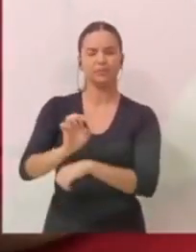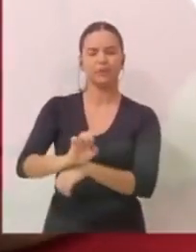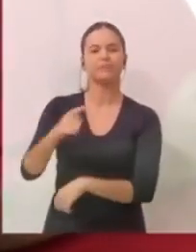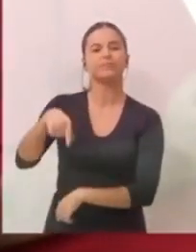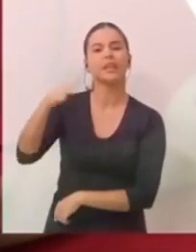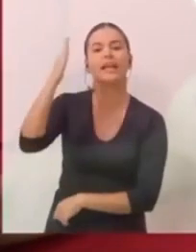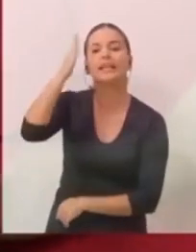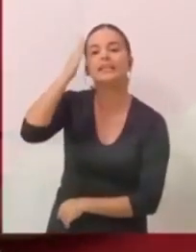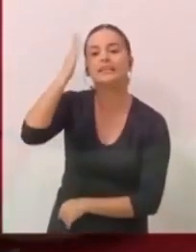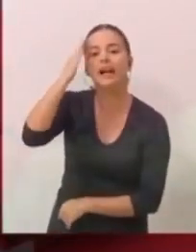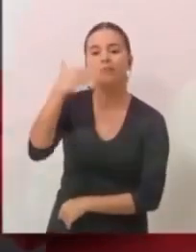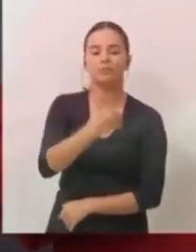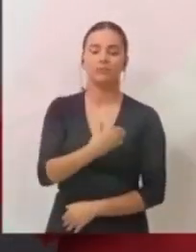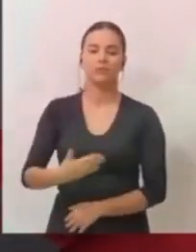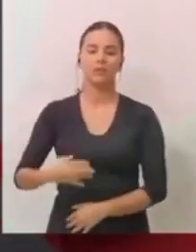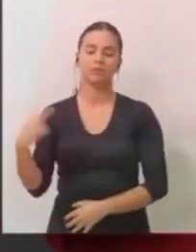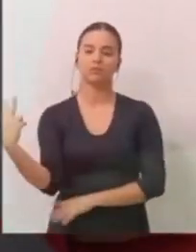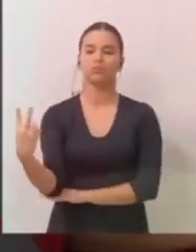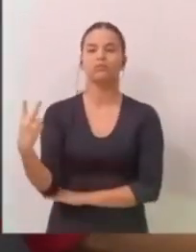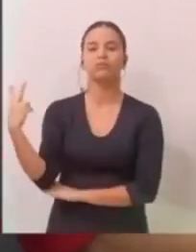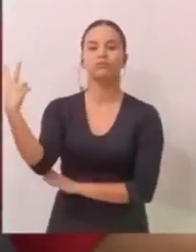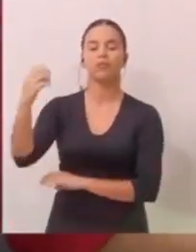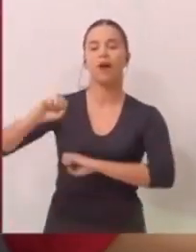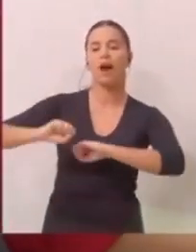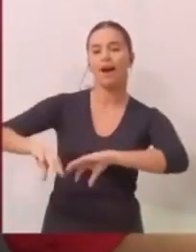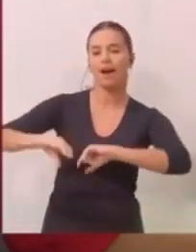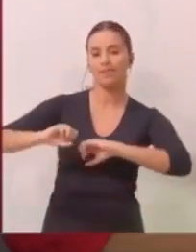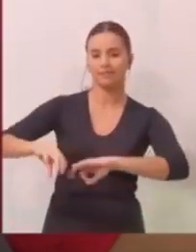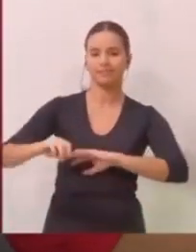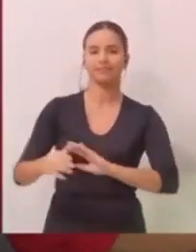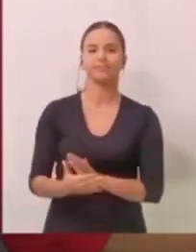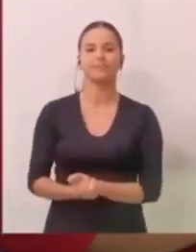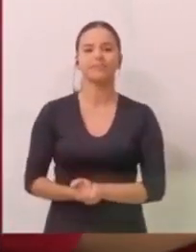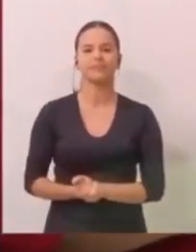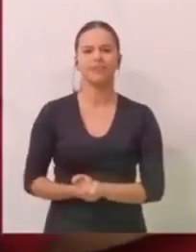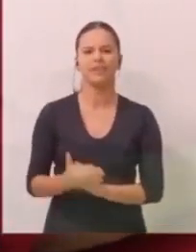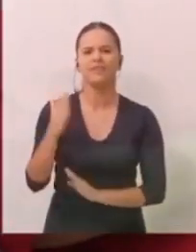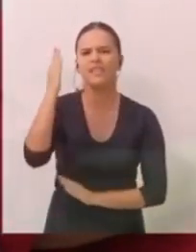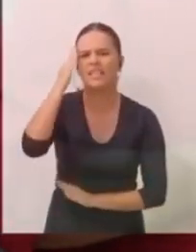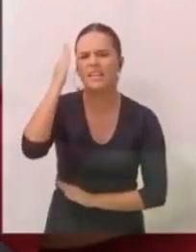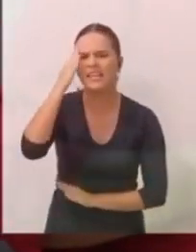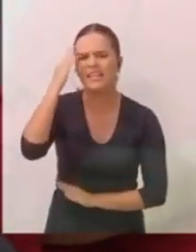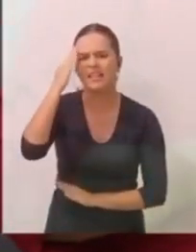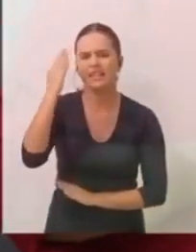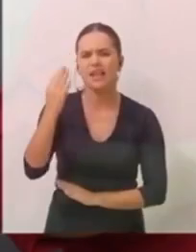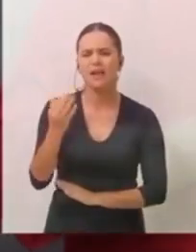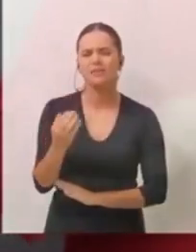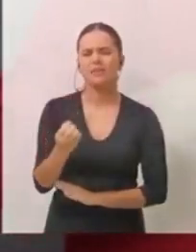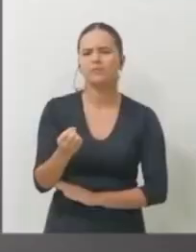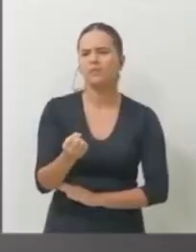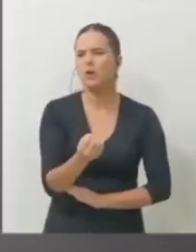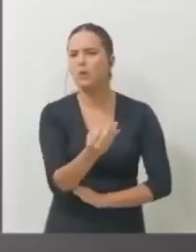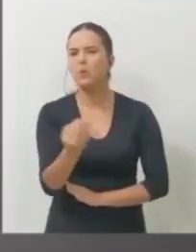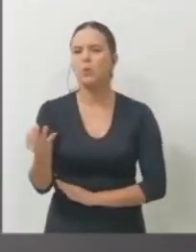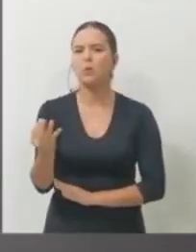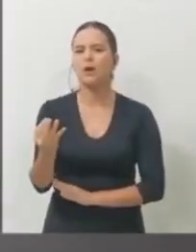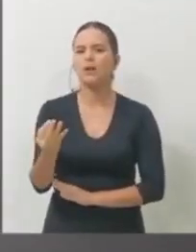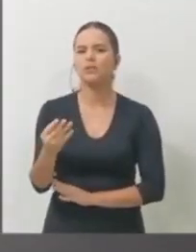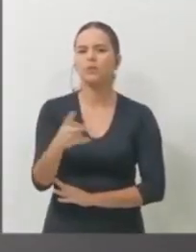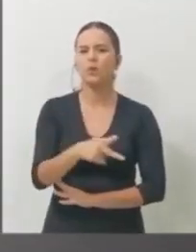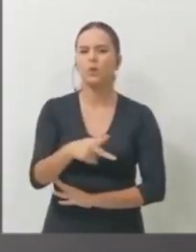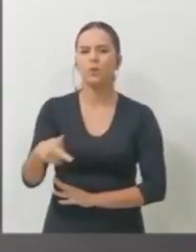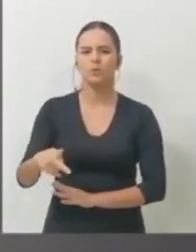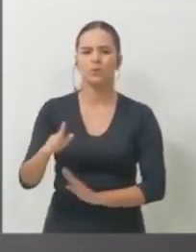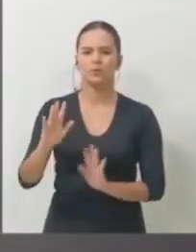sabem que tem uma governadora que valoriza a educação. Sabe quanto só de reajuste o magistério já